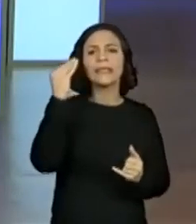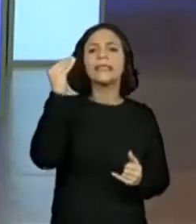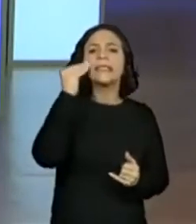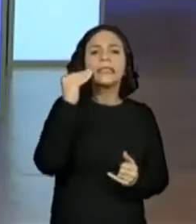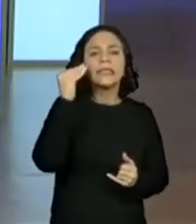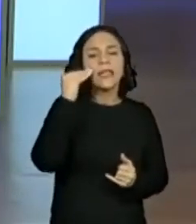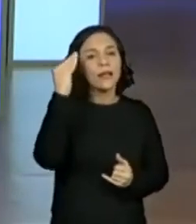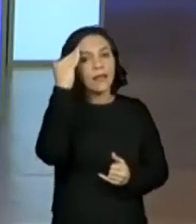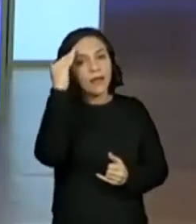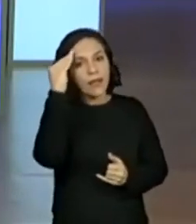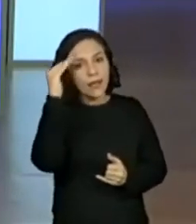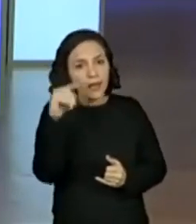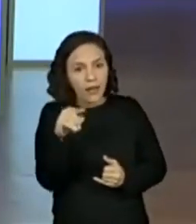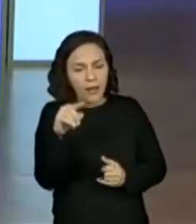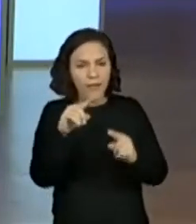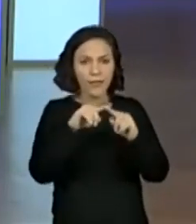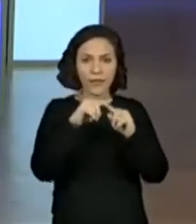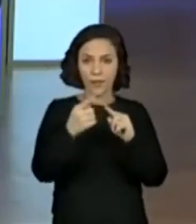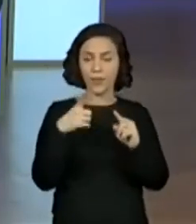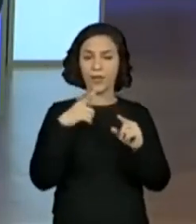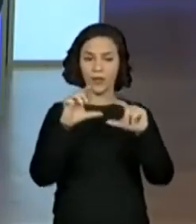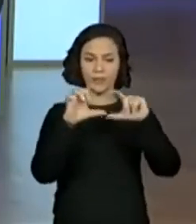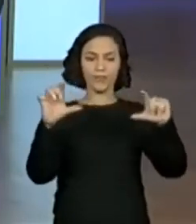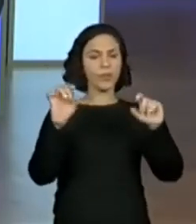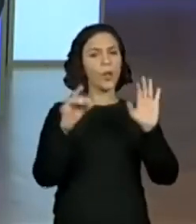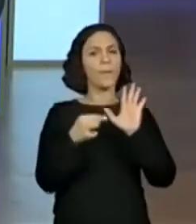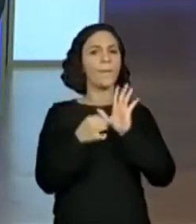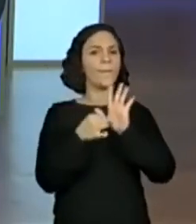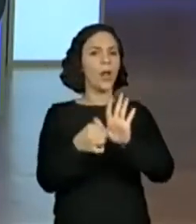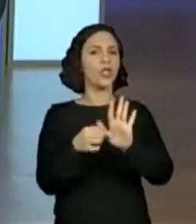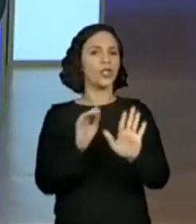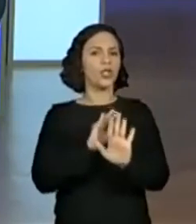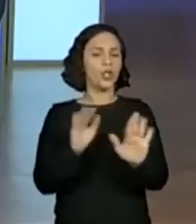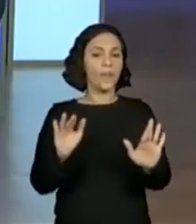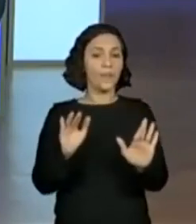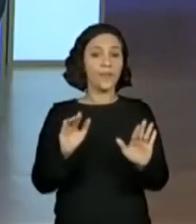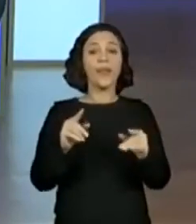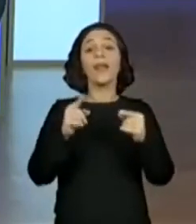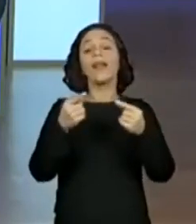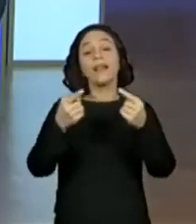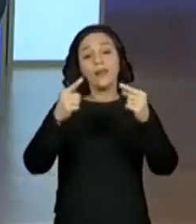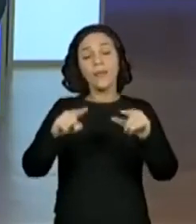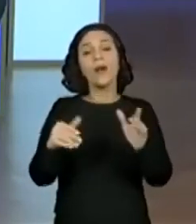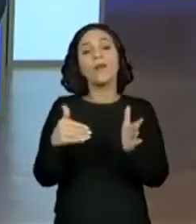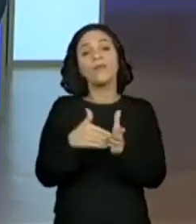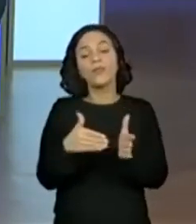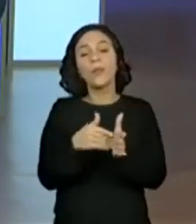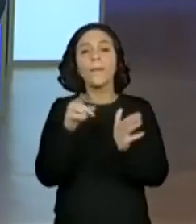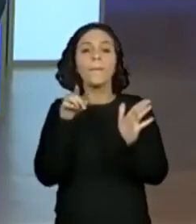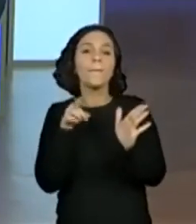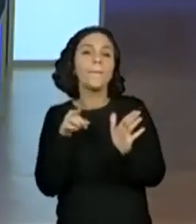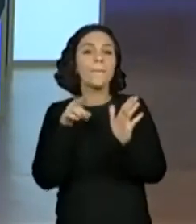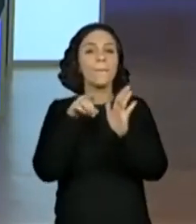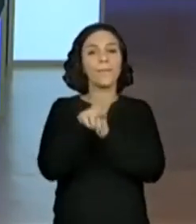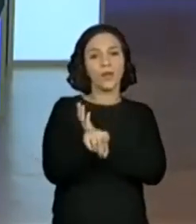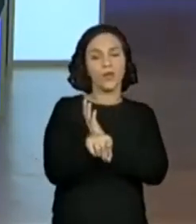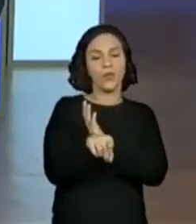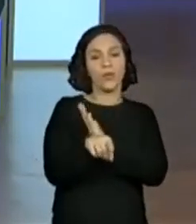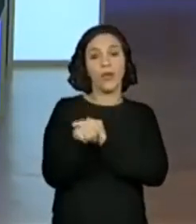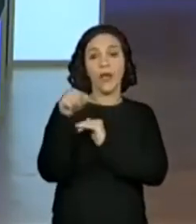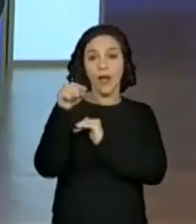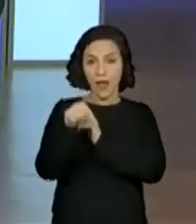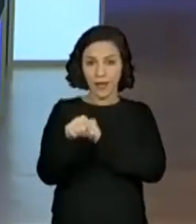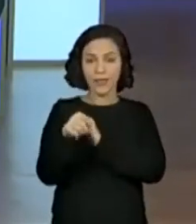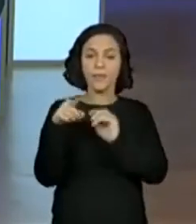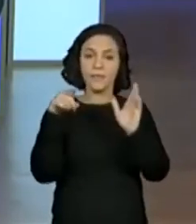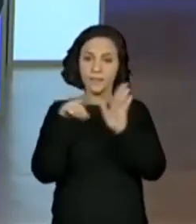antes do questionamento, um problema é só uma situação. e aí depois vem o questionamento, é nessa parte que vocês